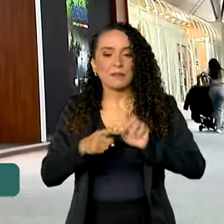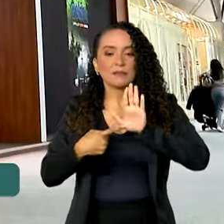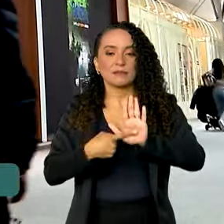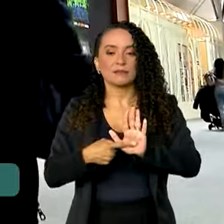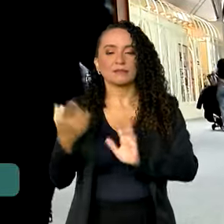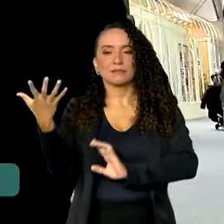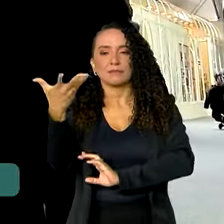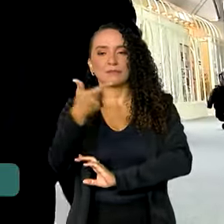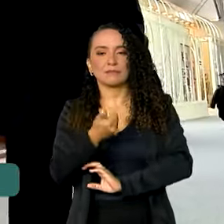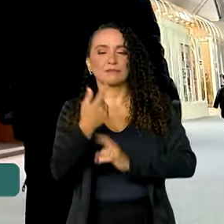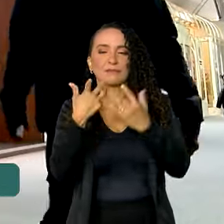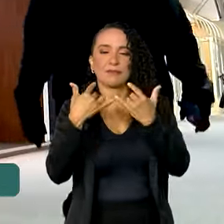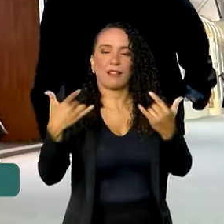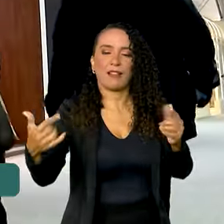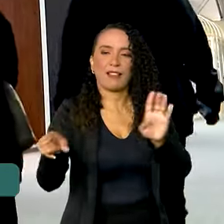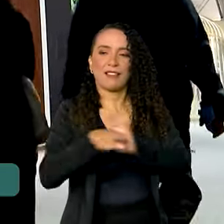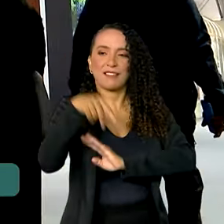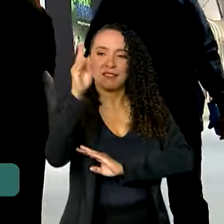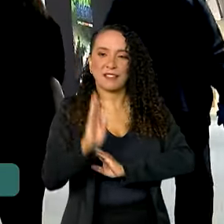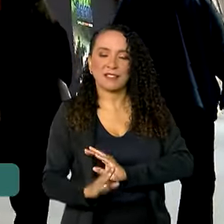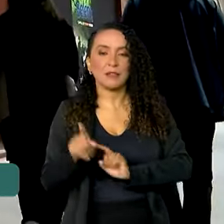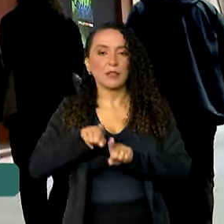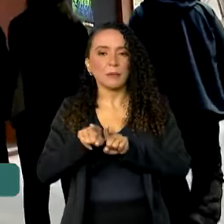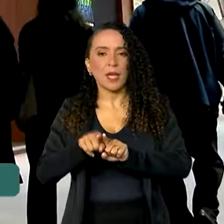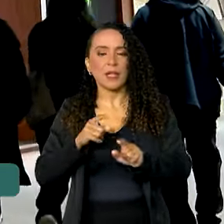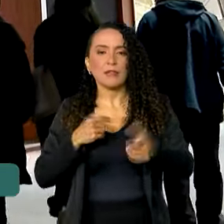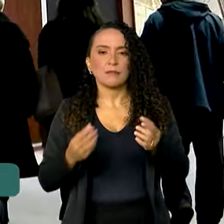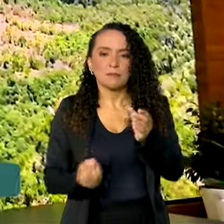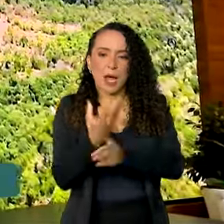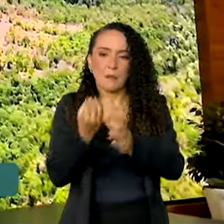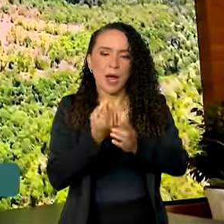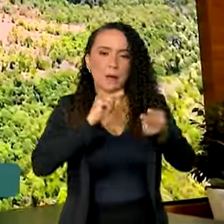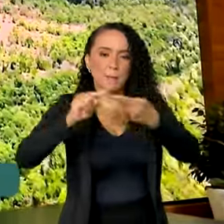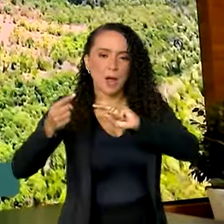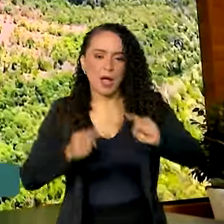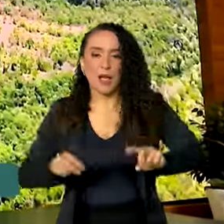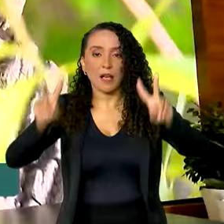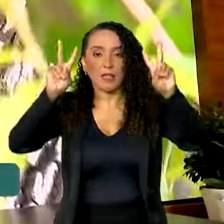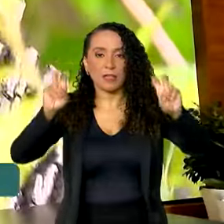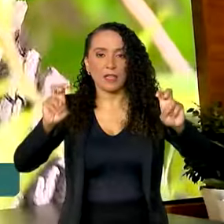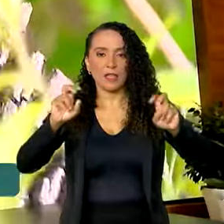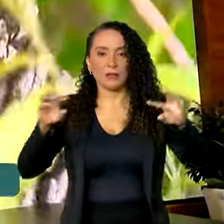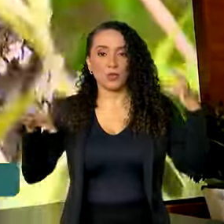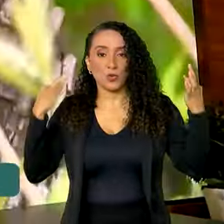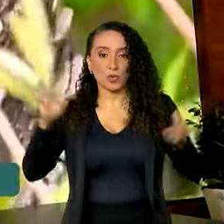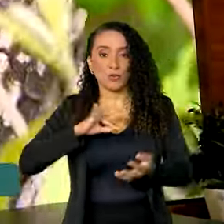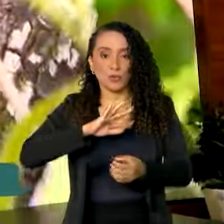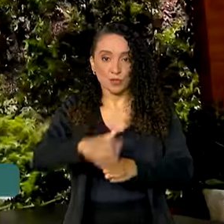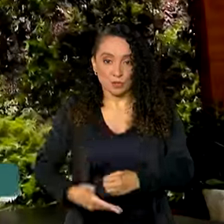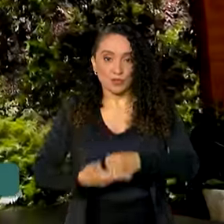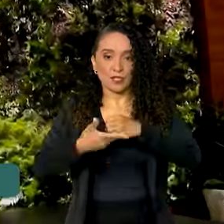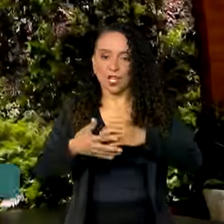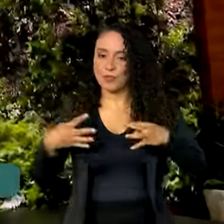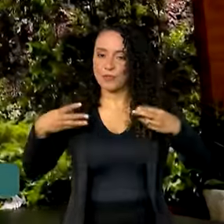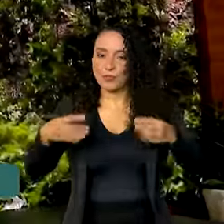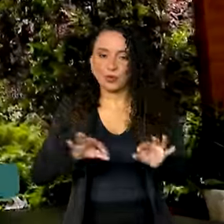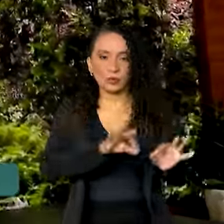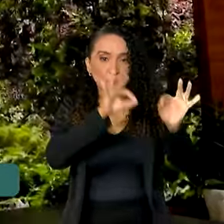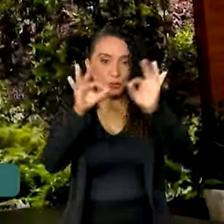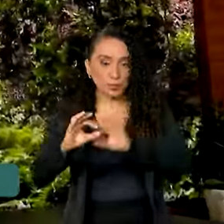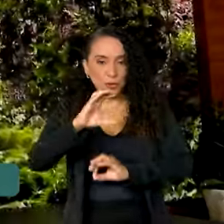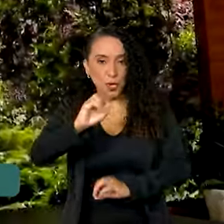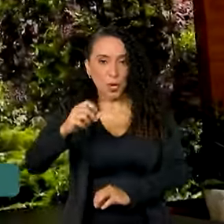os atrativos do país, além de promover debates sobre temas como turismo sustentável. Tudo de olho na